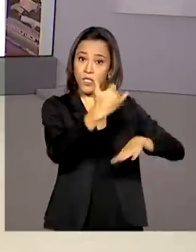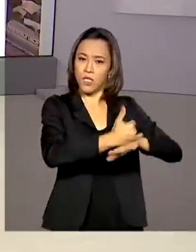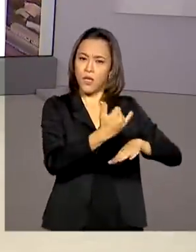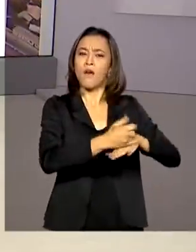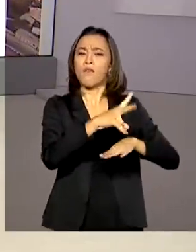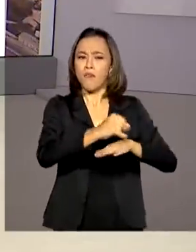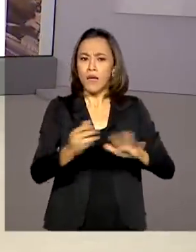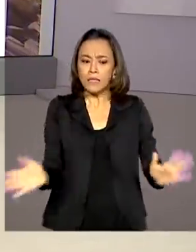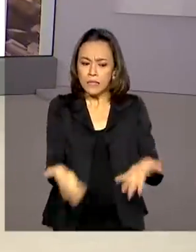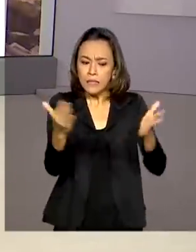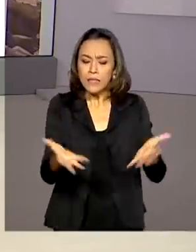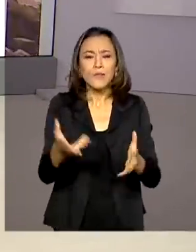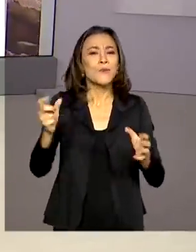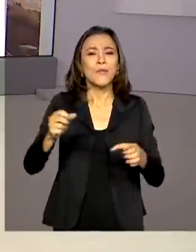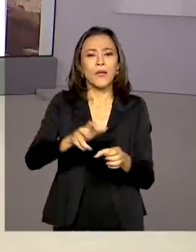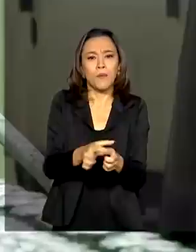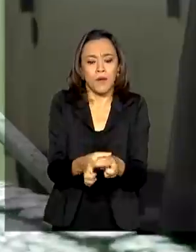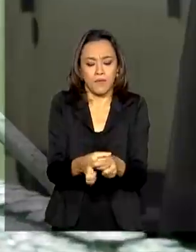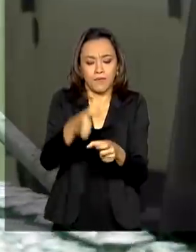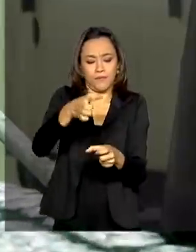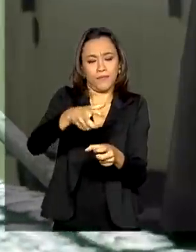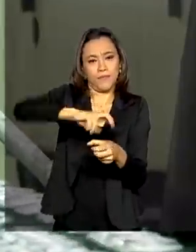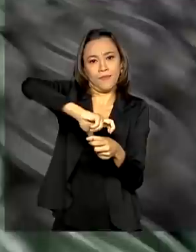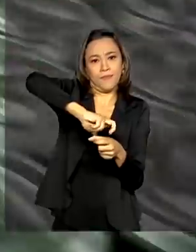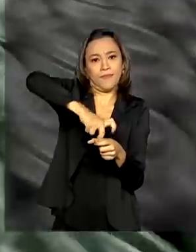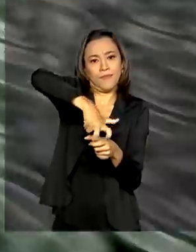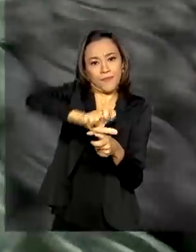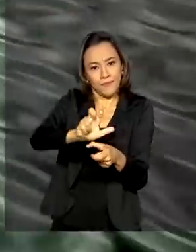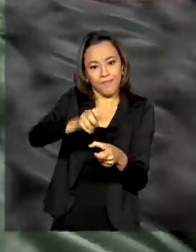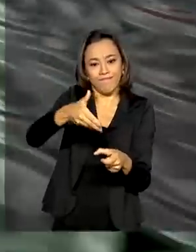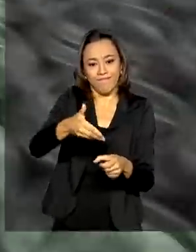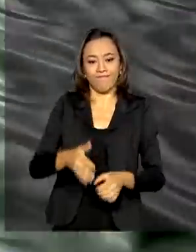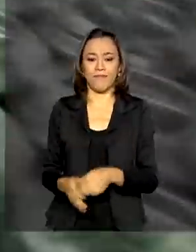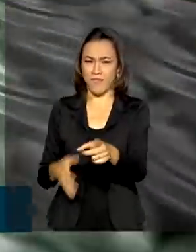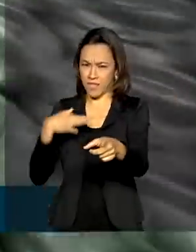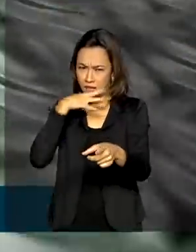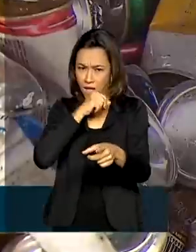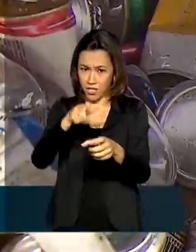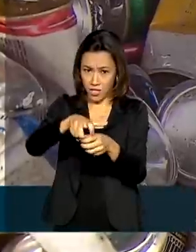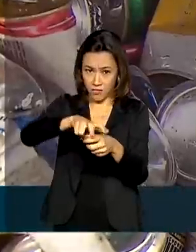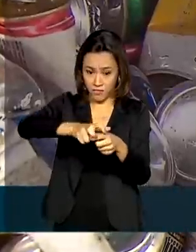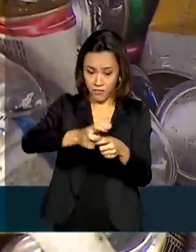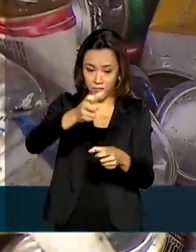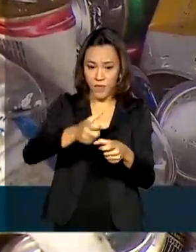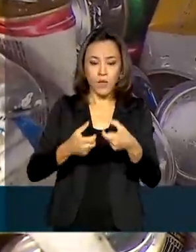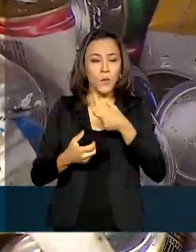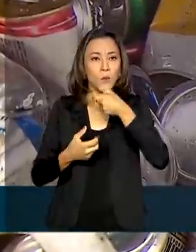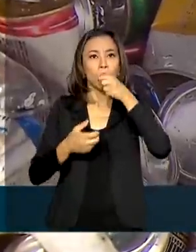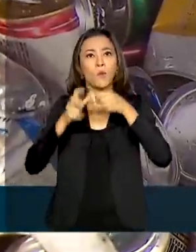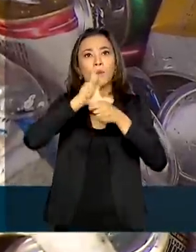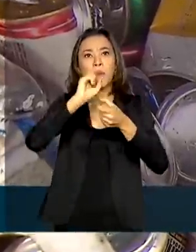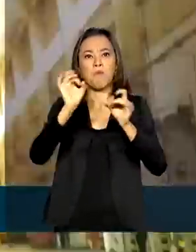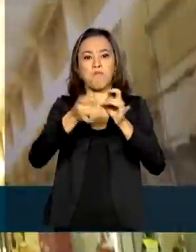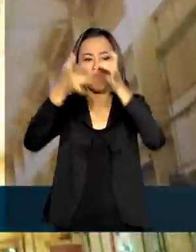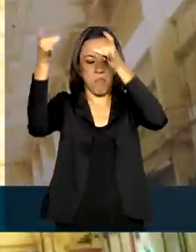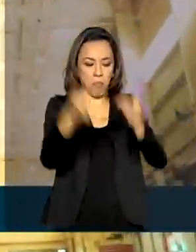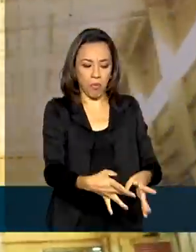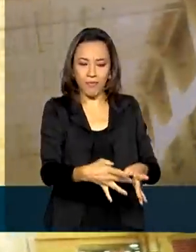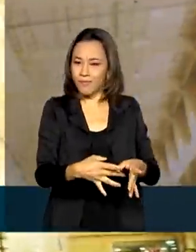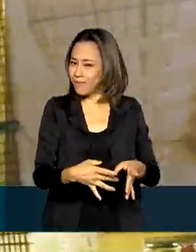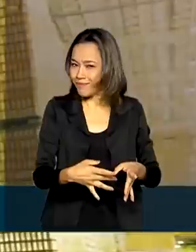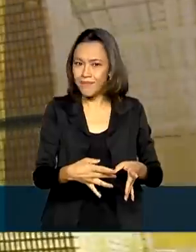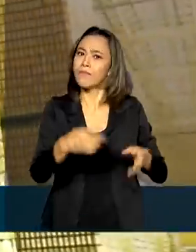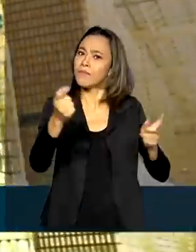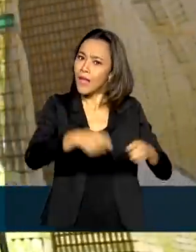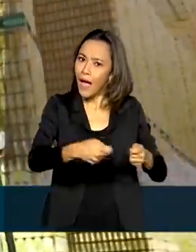processo com as latinhas. Quem pensa que a vida da latinha termina quando a bebida acaba está enganado. Ela pode